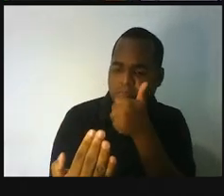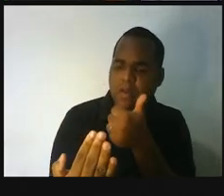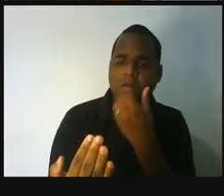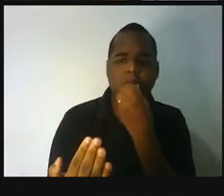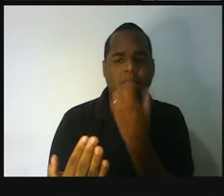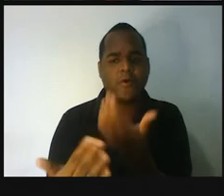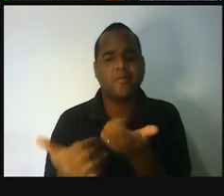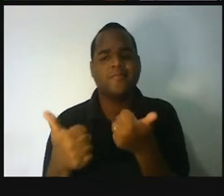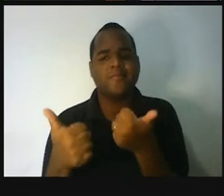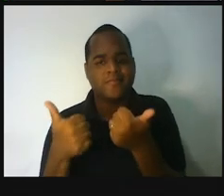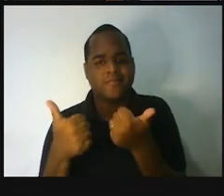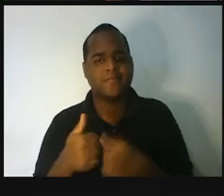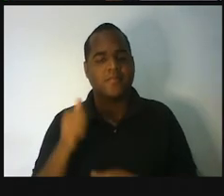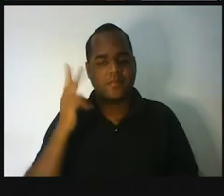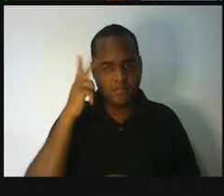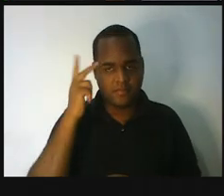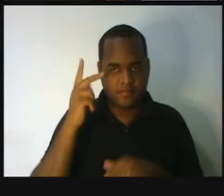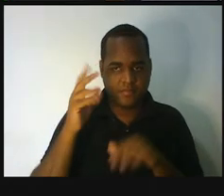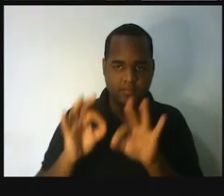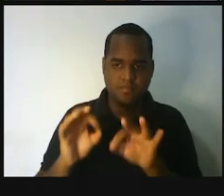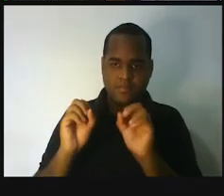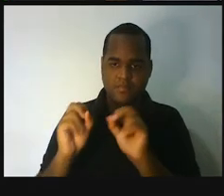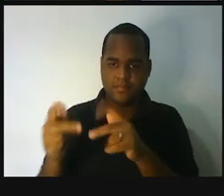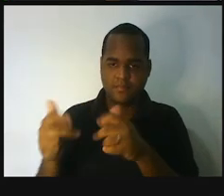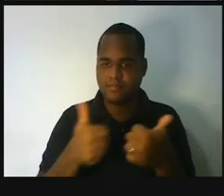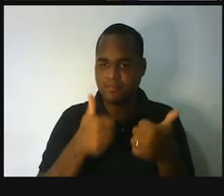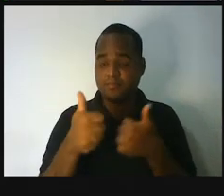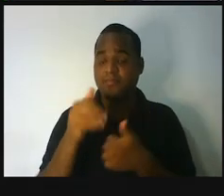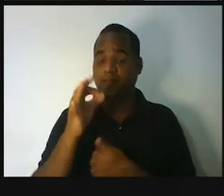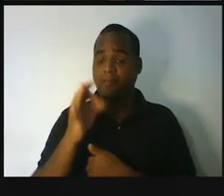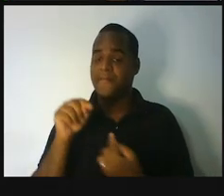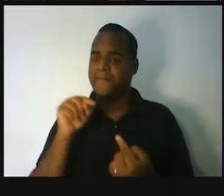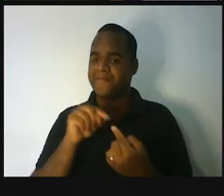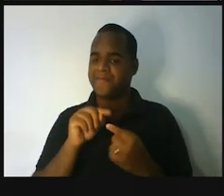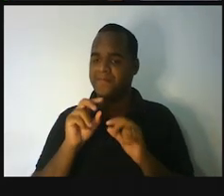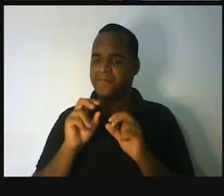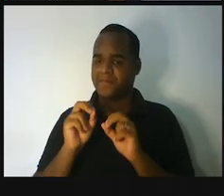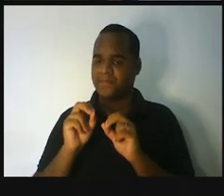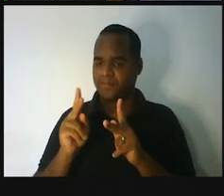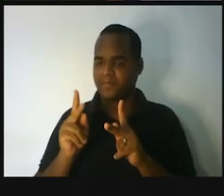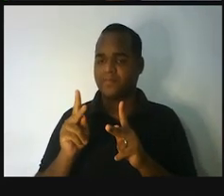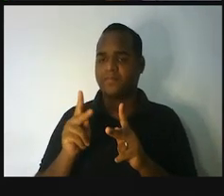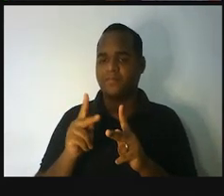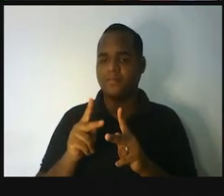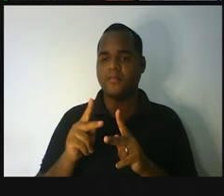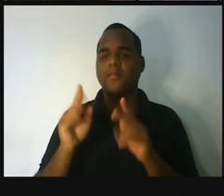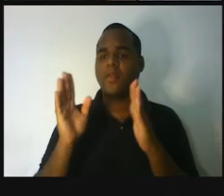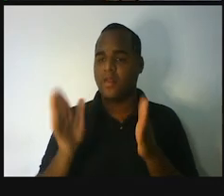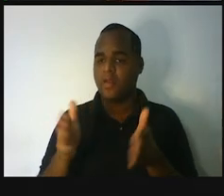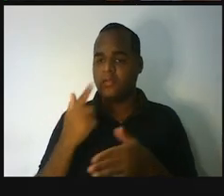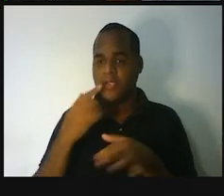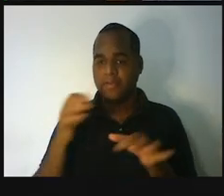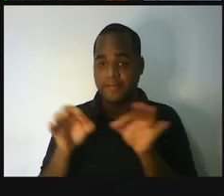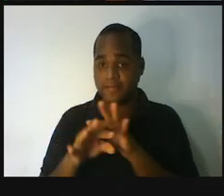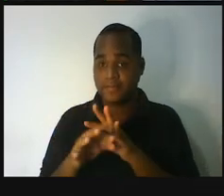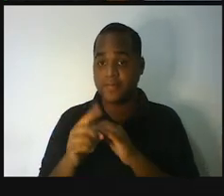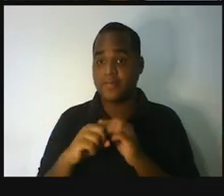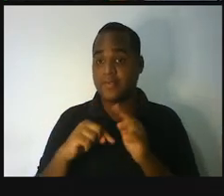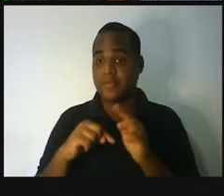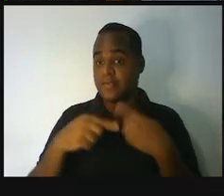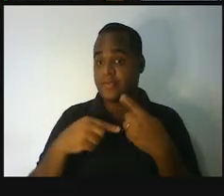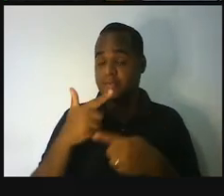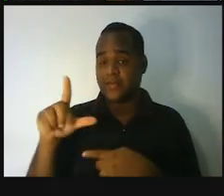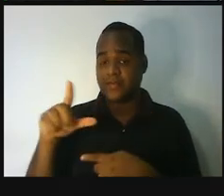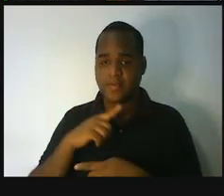Tranquilo? Belezinha? Massa? Show de bola? Eu já vou me despedir dessa aula. Até a próxima.